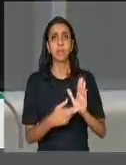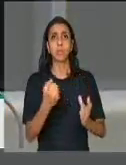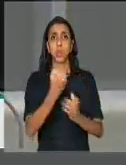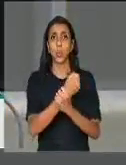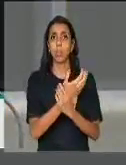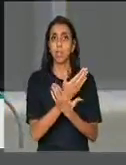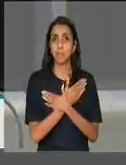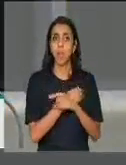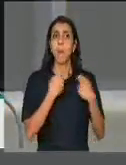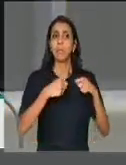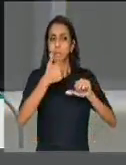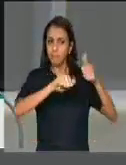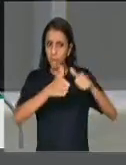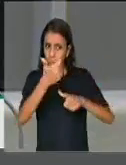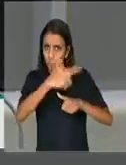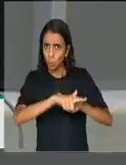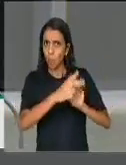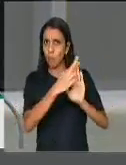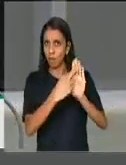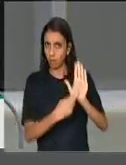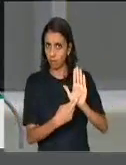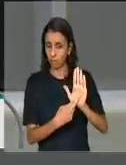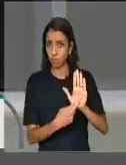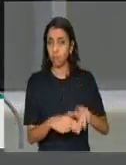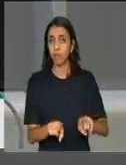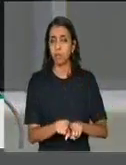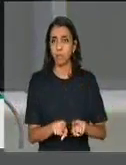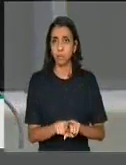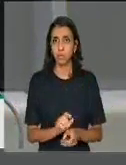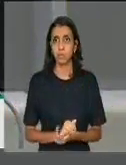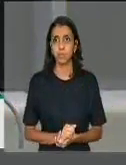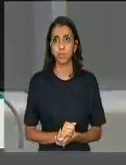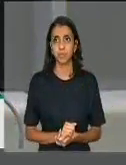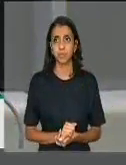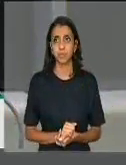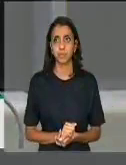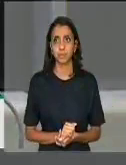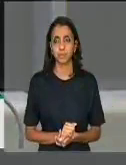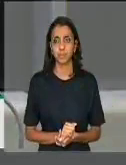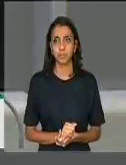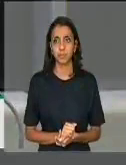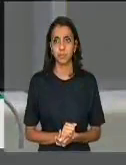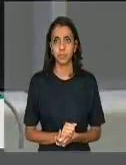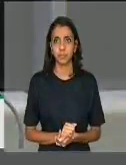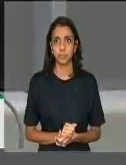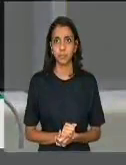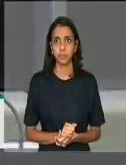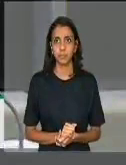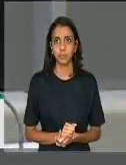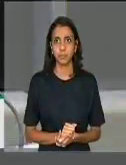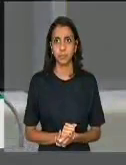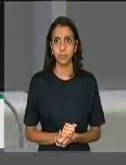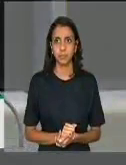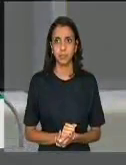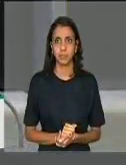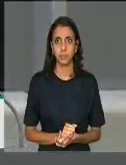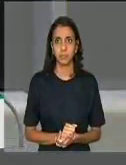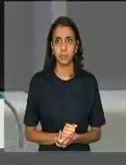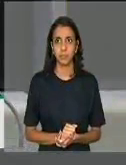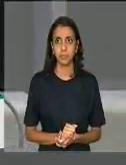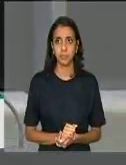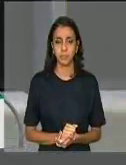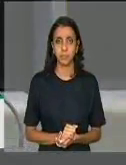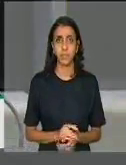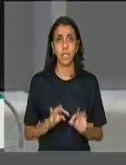e coloca, entre várias outras questões, a solicitação de que sejam retomadas as obras